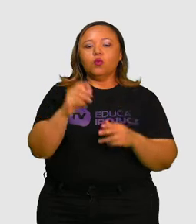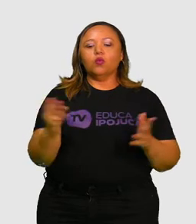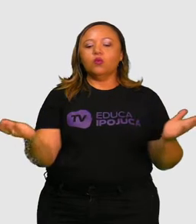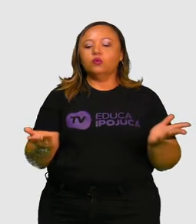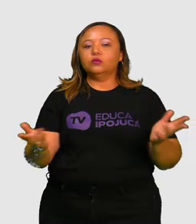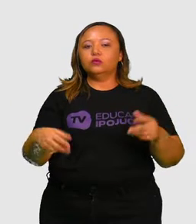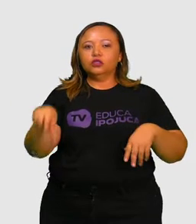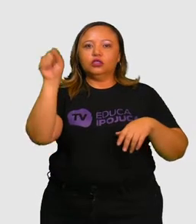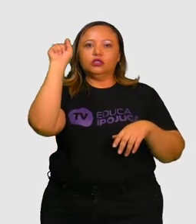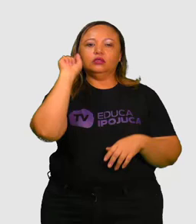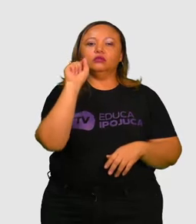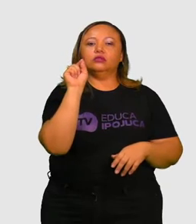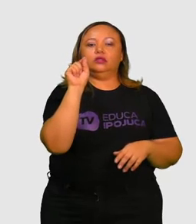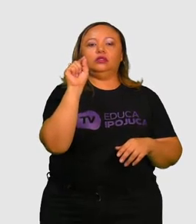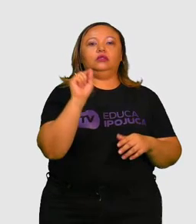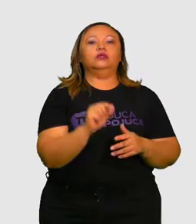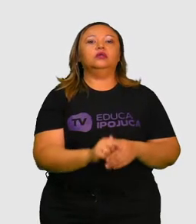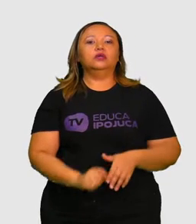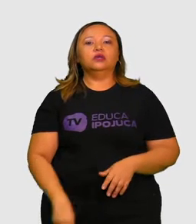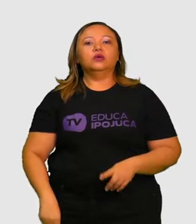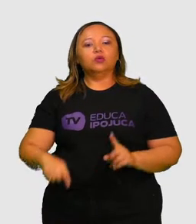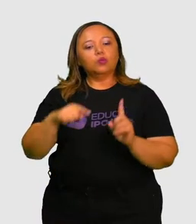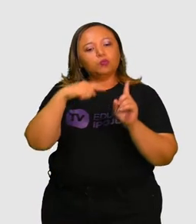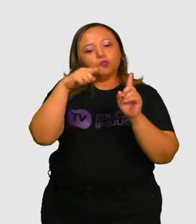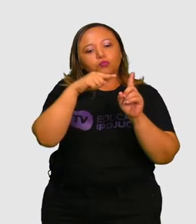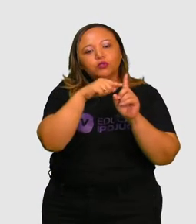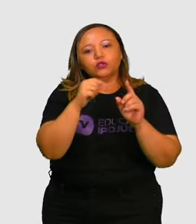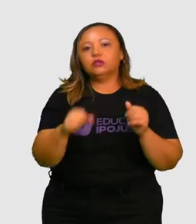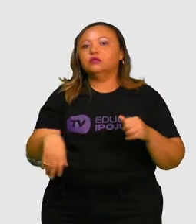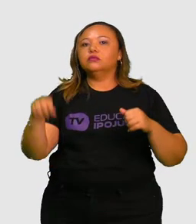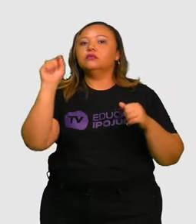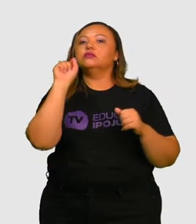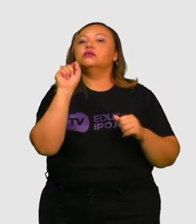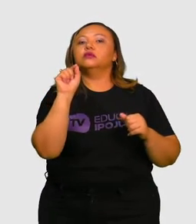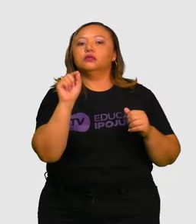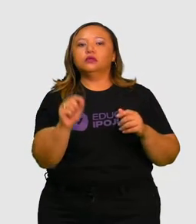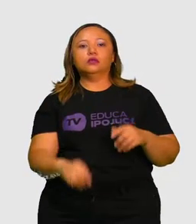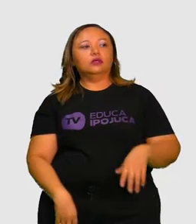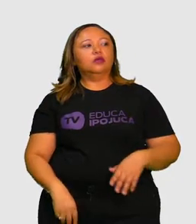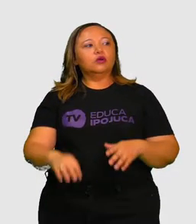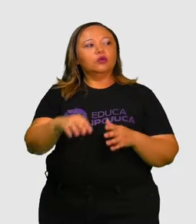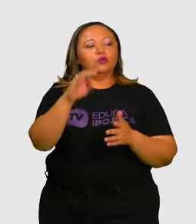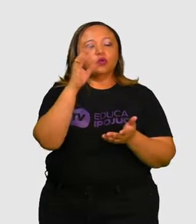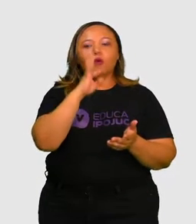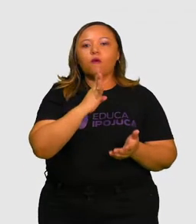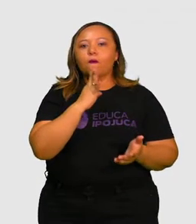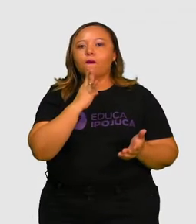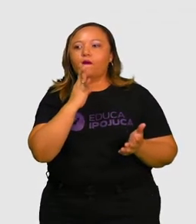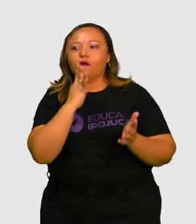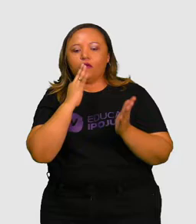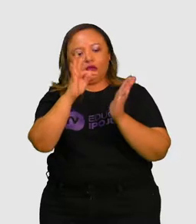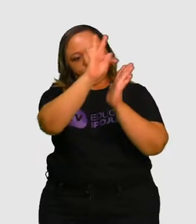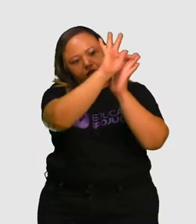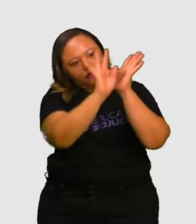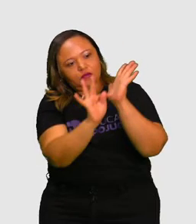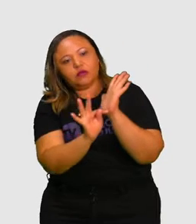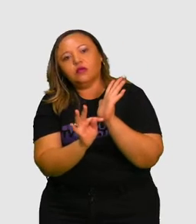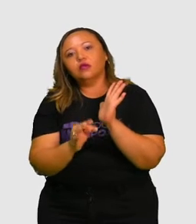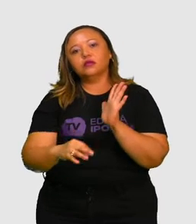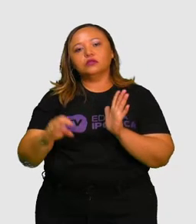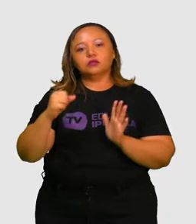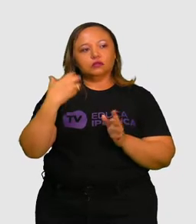Vamos aos objetivos. Conhecer os conceitos que contextualizam os textos de divulgação